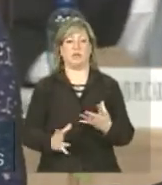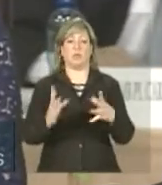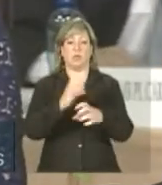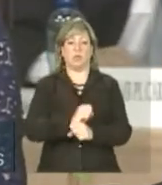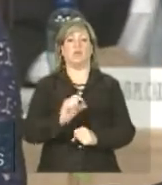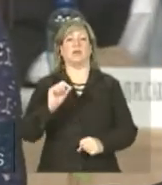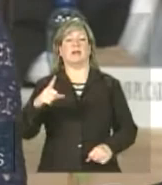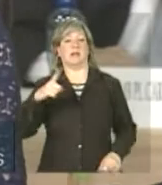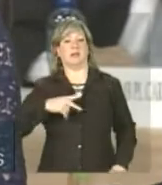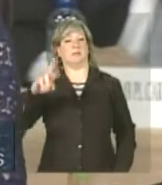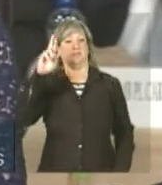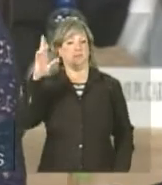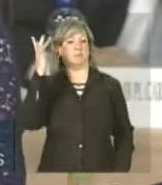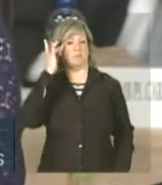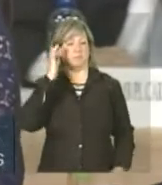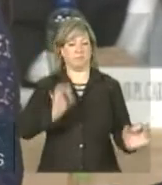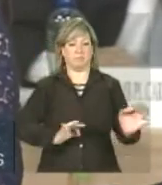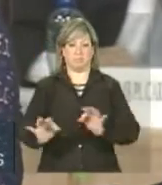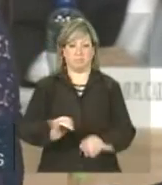um papel estratégico.